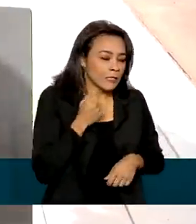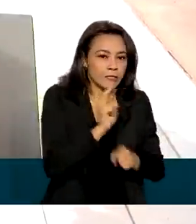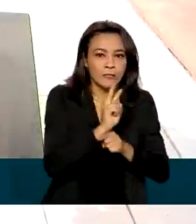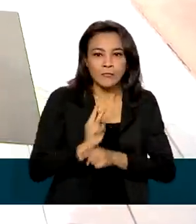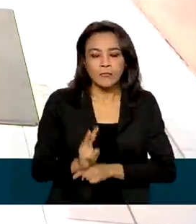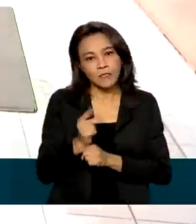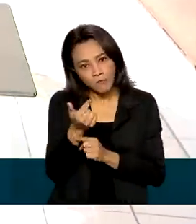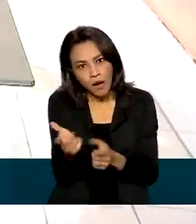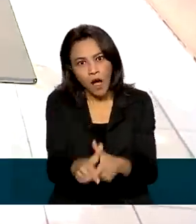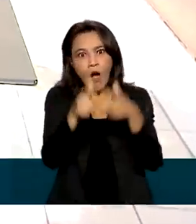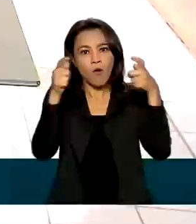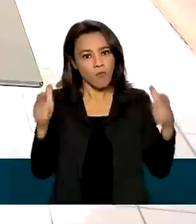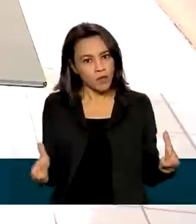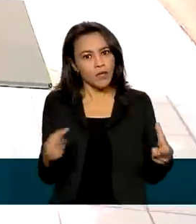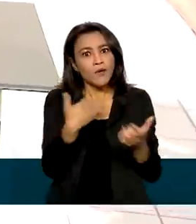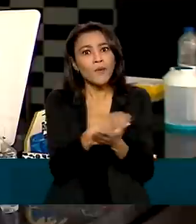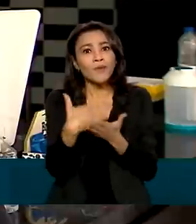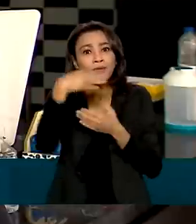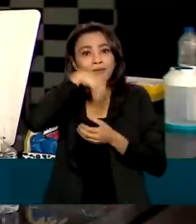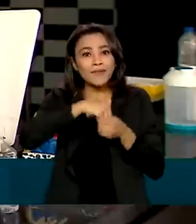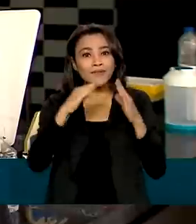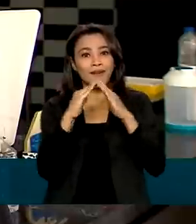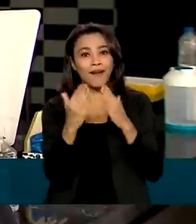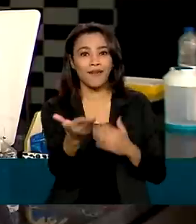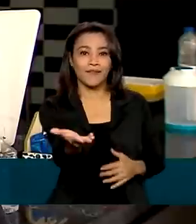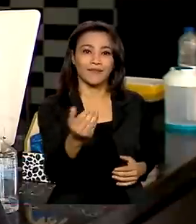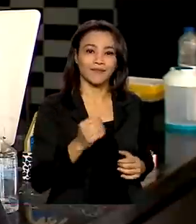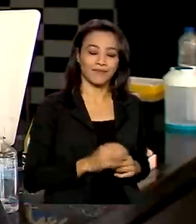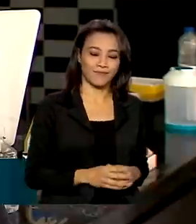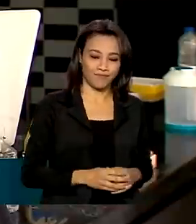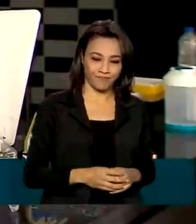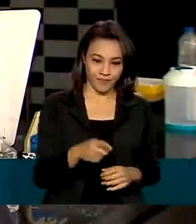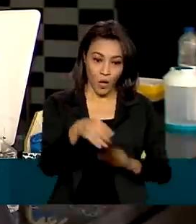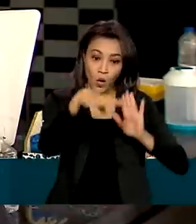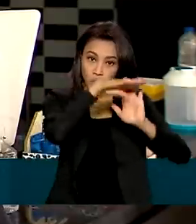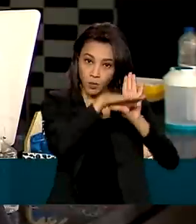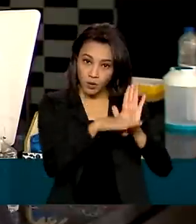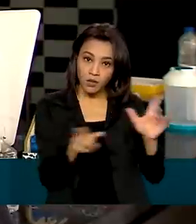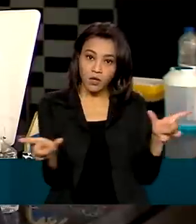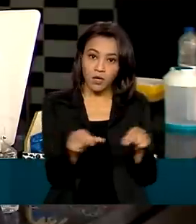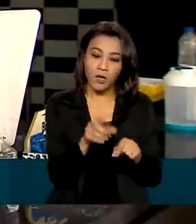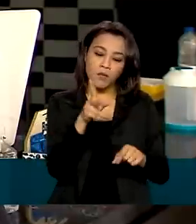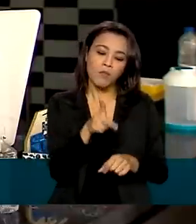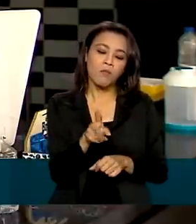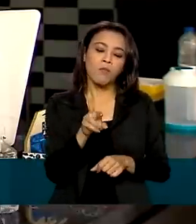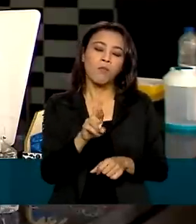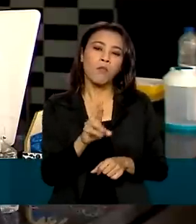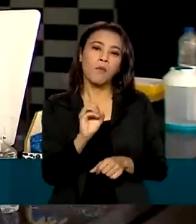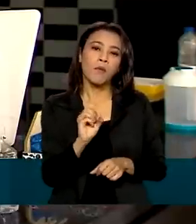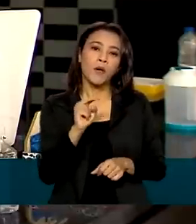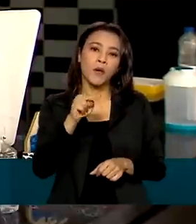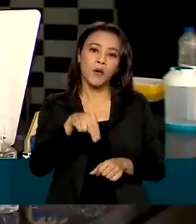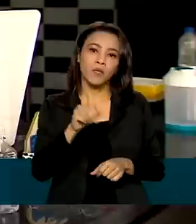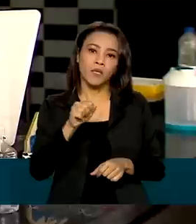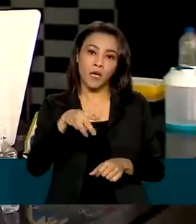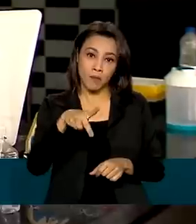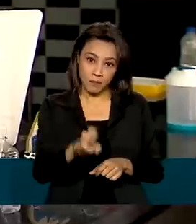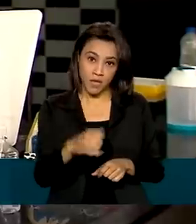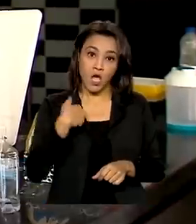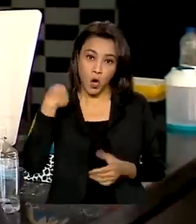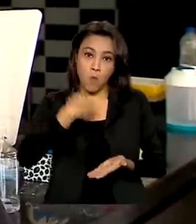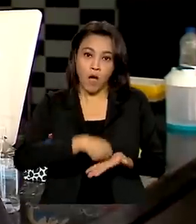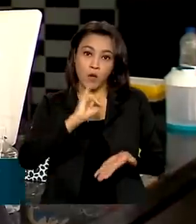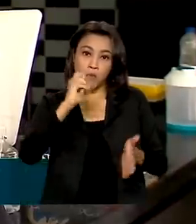negócio que começou em casa. O Pronamp, a gente já paga o imposto do Simples Nacional, foi um pouco mais